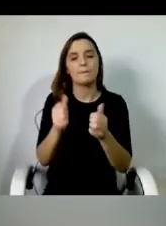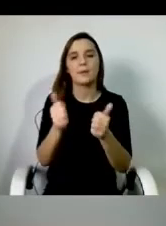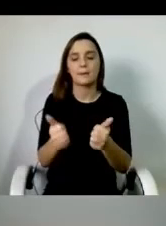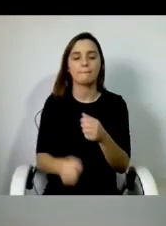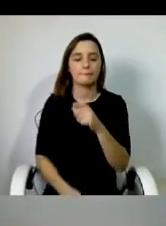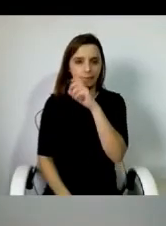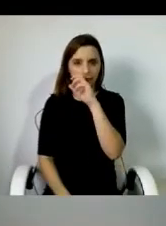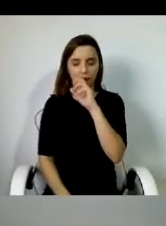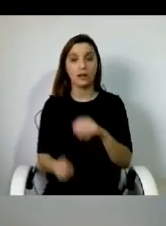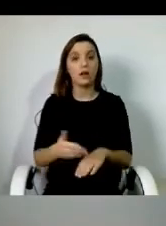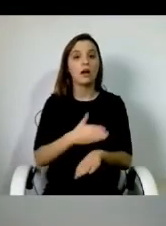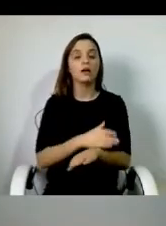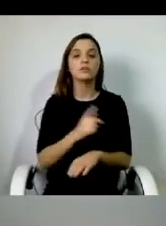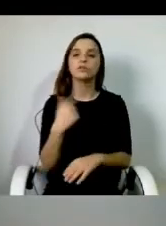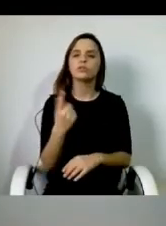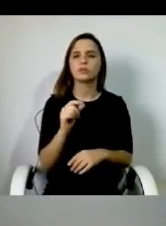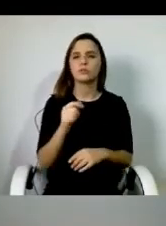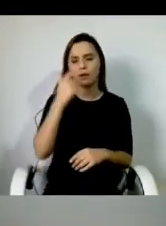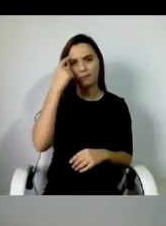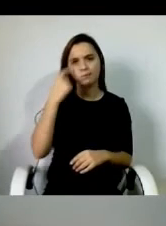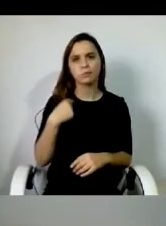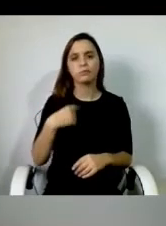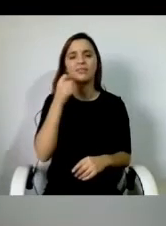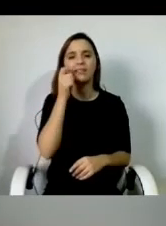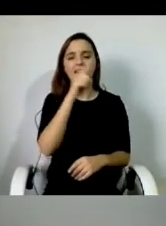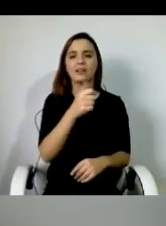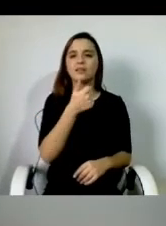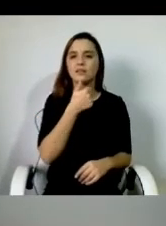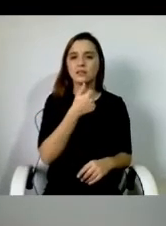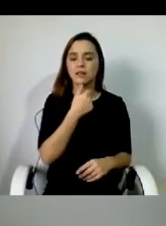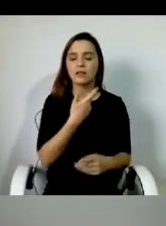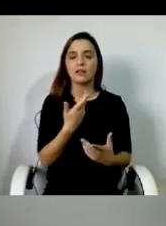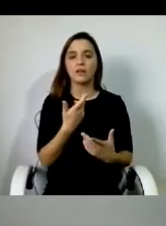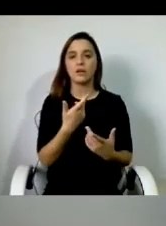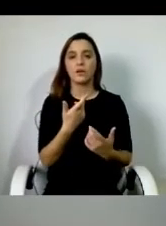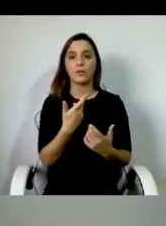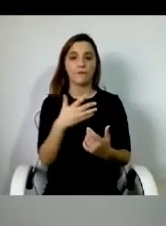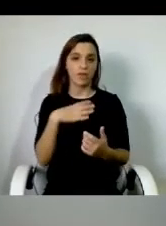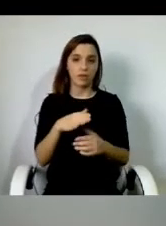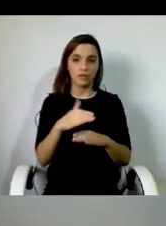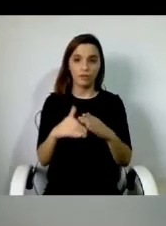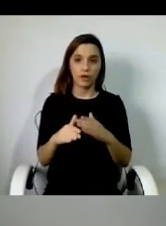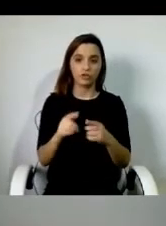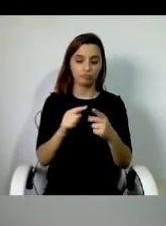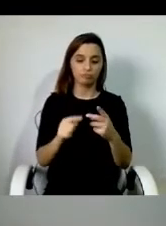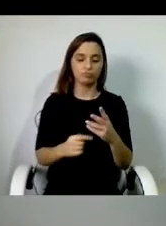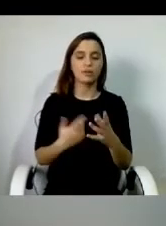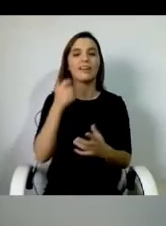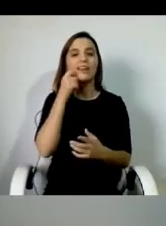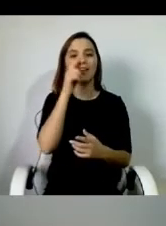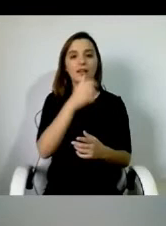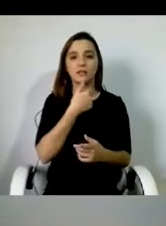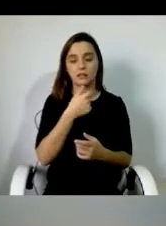altura, nós também sabíamos que quem definia aquilo que pretendia que fosse feito era o beneficiário, era assim que